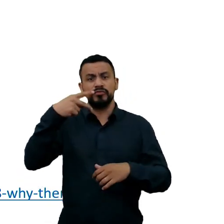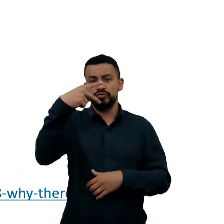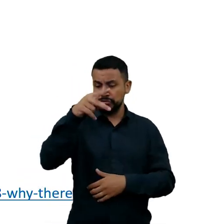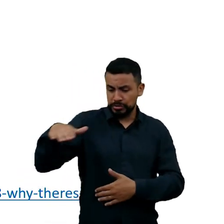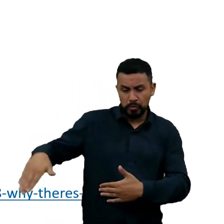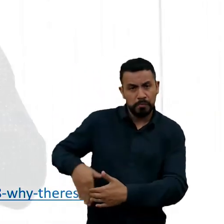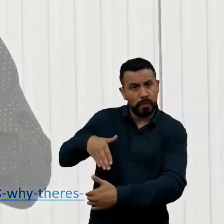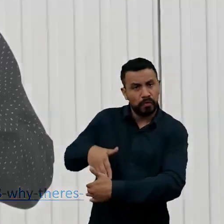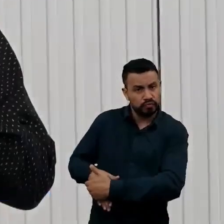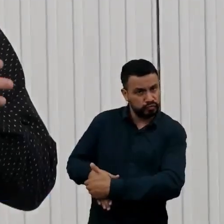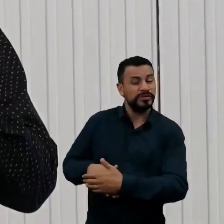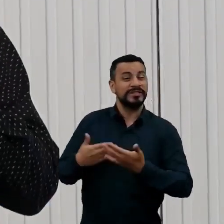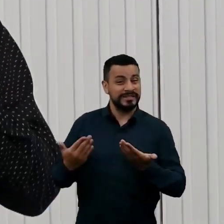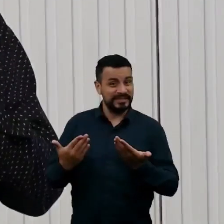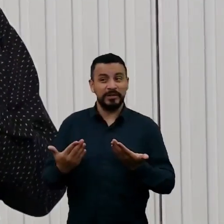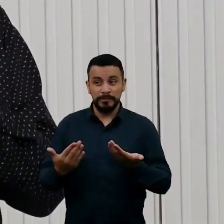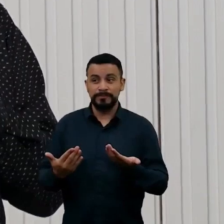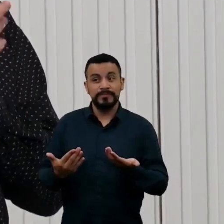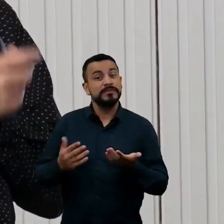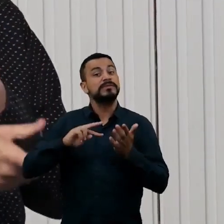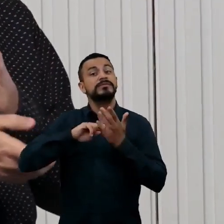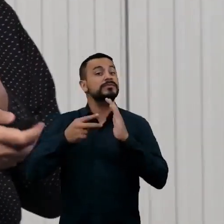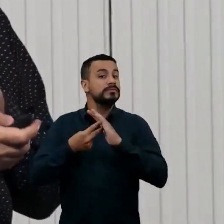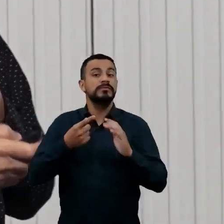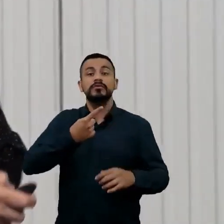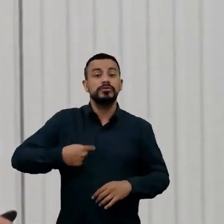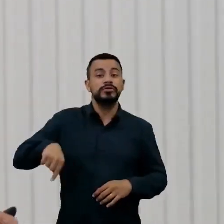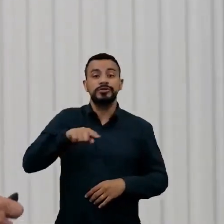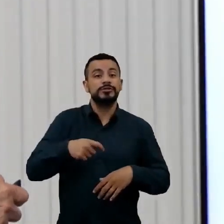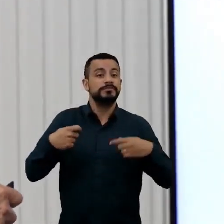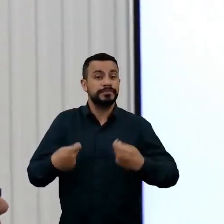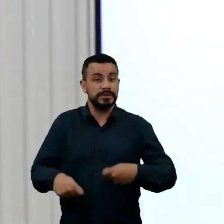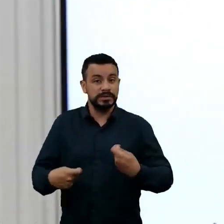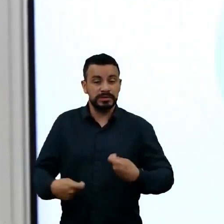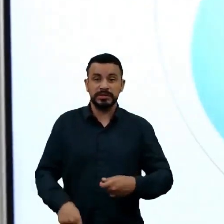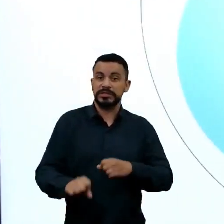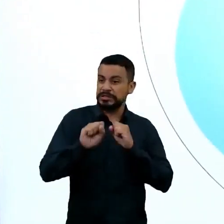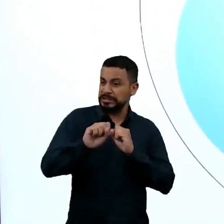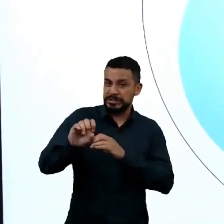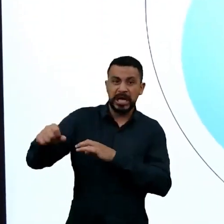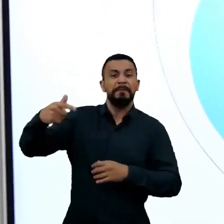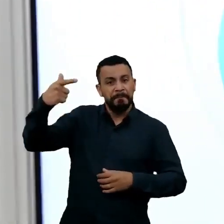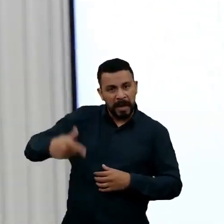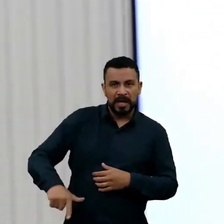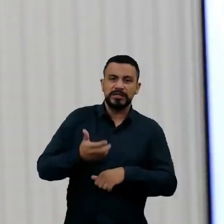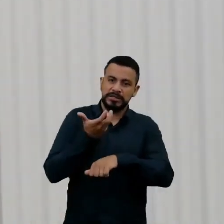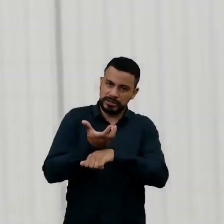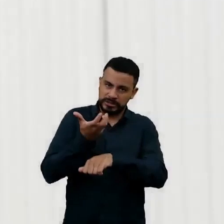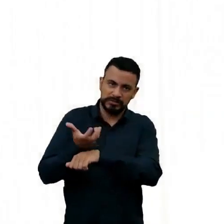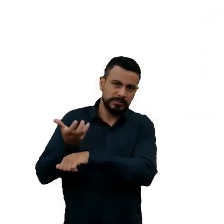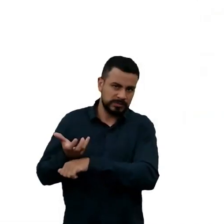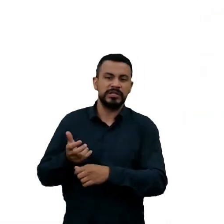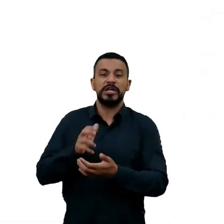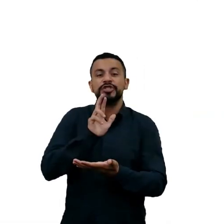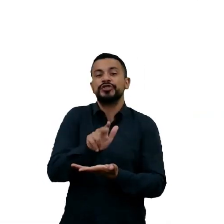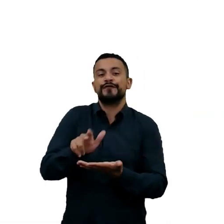Por esse motivo, isso quer dizer que nós temos que ensinar mais disciplinas, disciplinas, matérias diferentes, que eu vou falar sobre elas daqui a